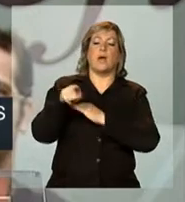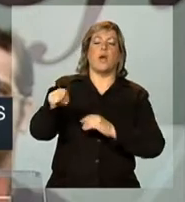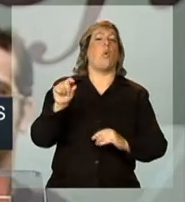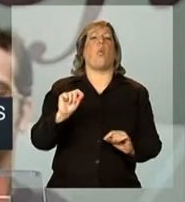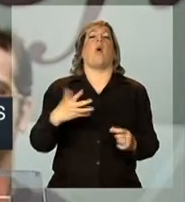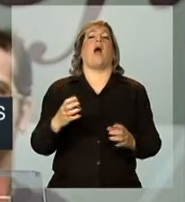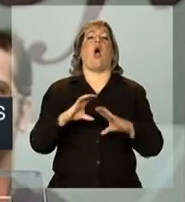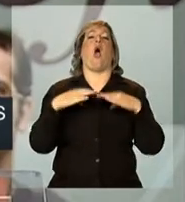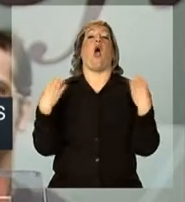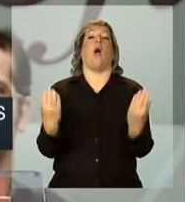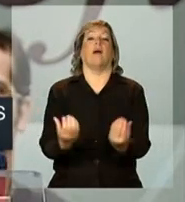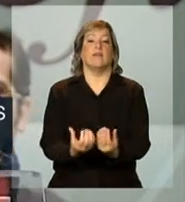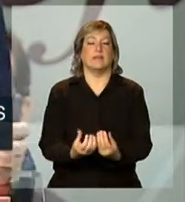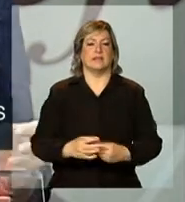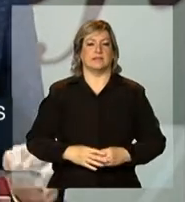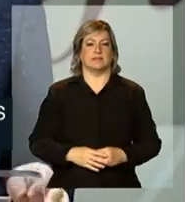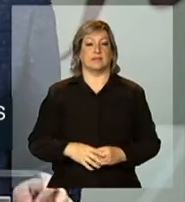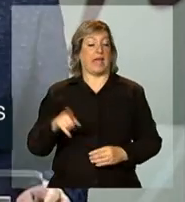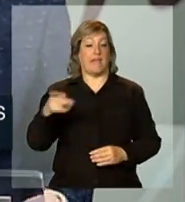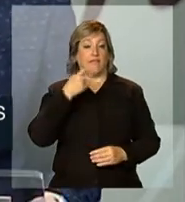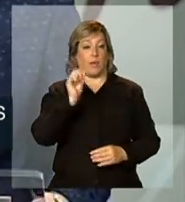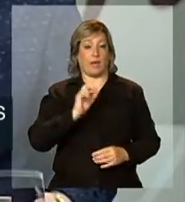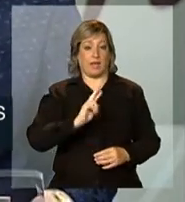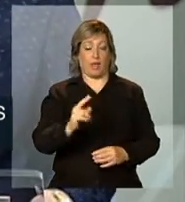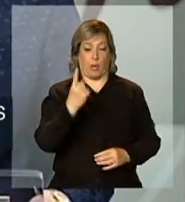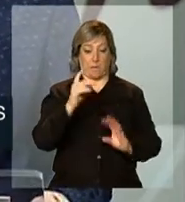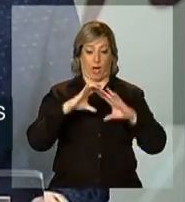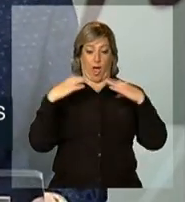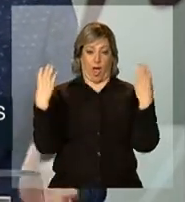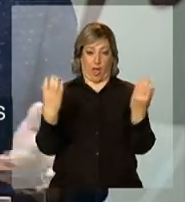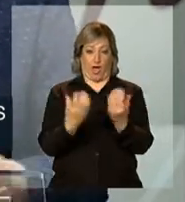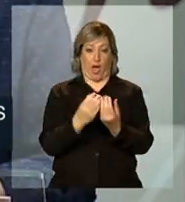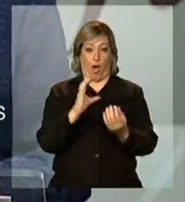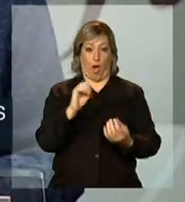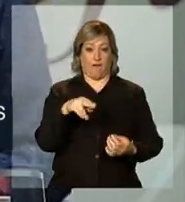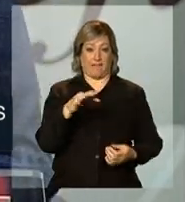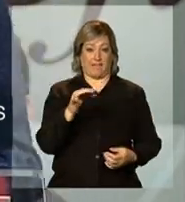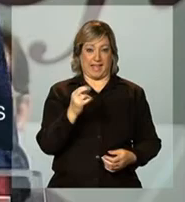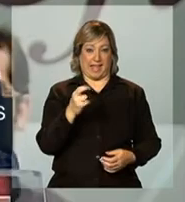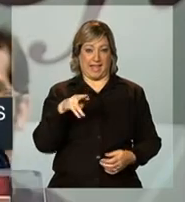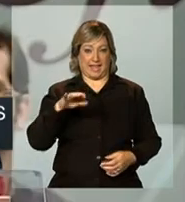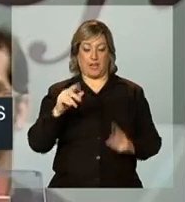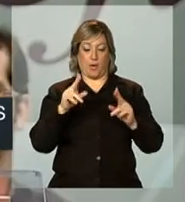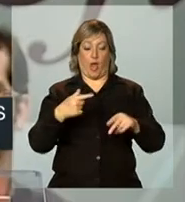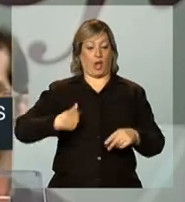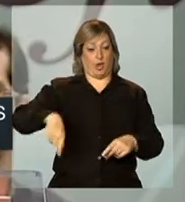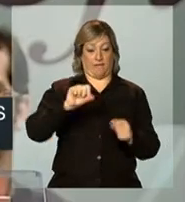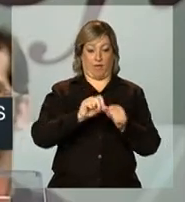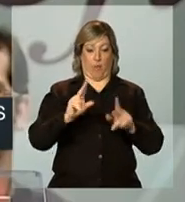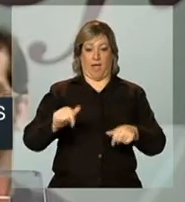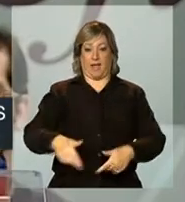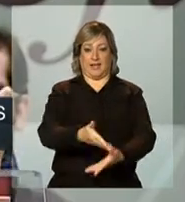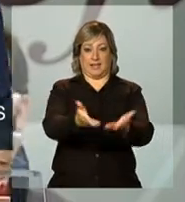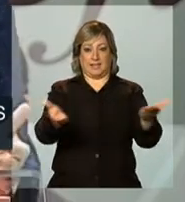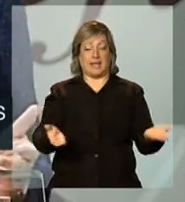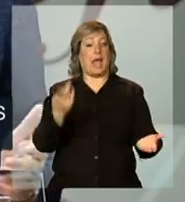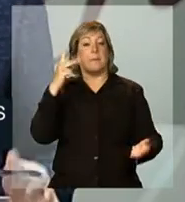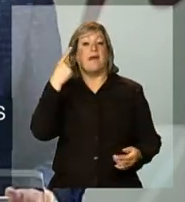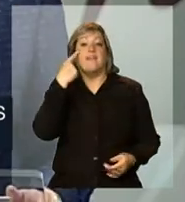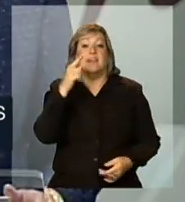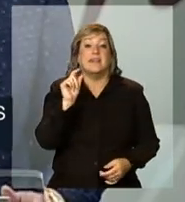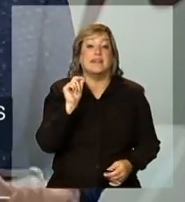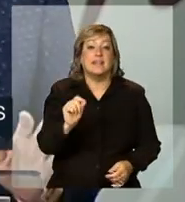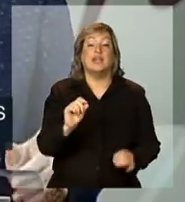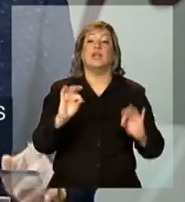conferência. Ele disse o seguinte, uma conferência como essa aqui hoje que nós estamos é para conferir